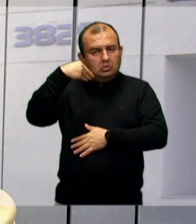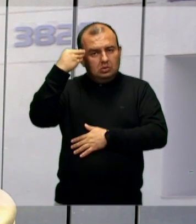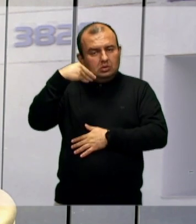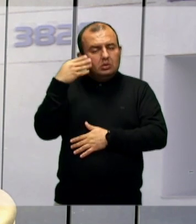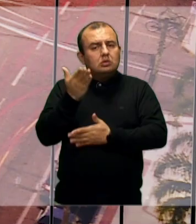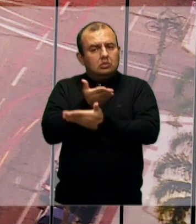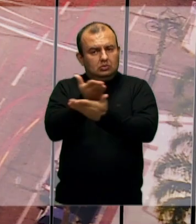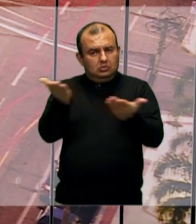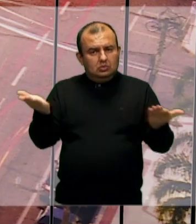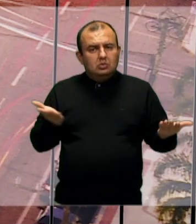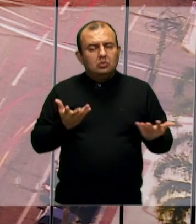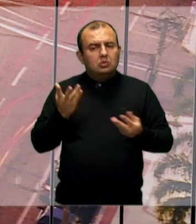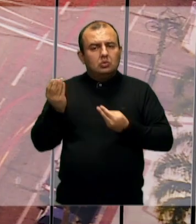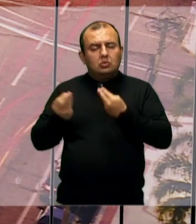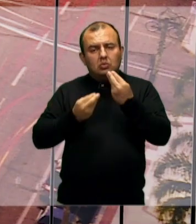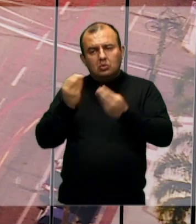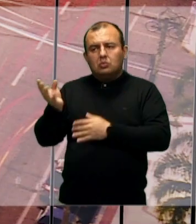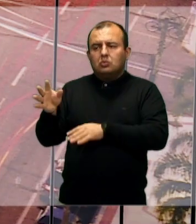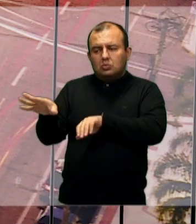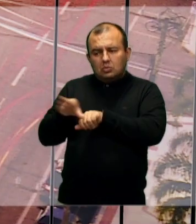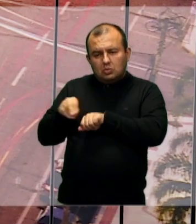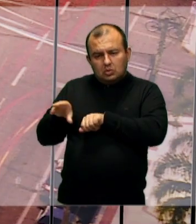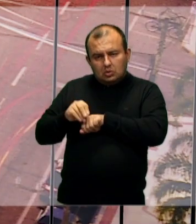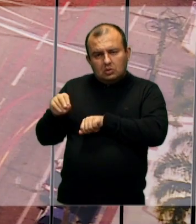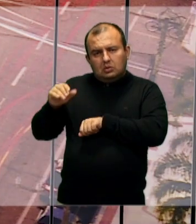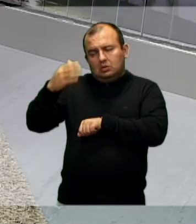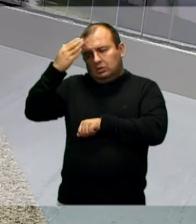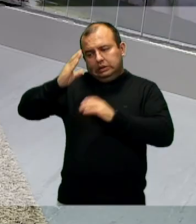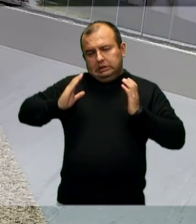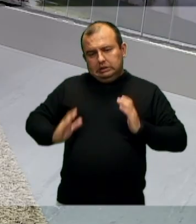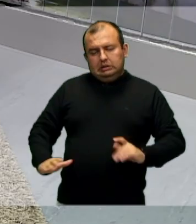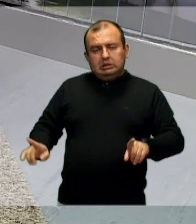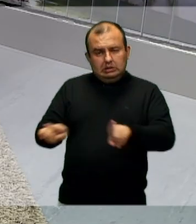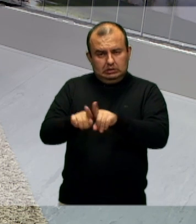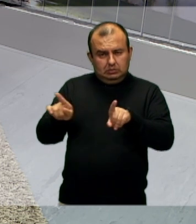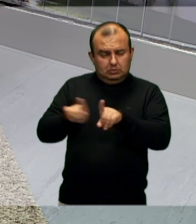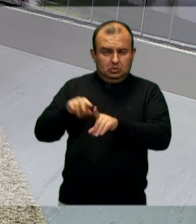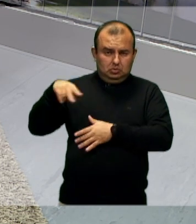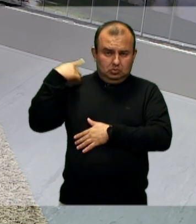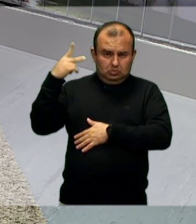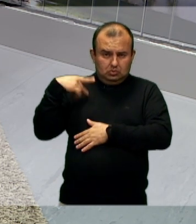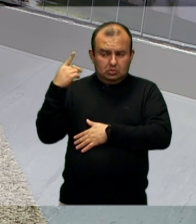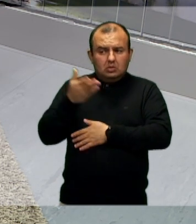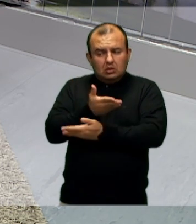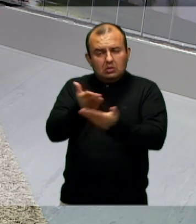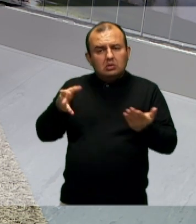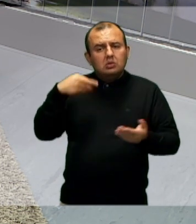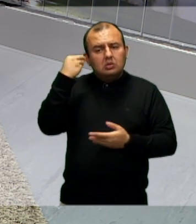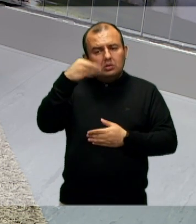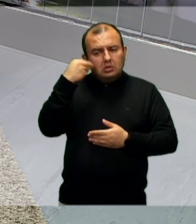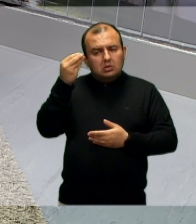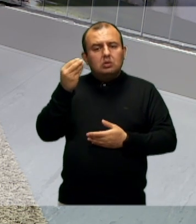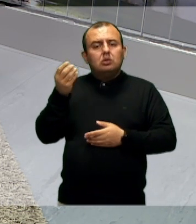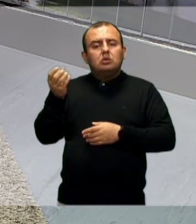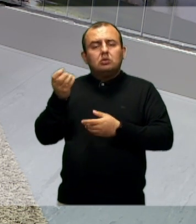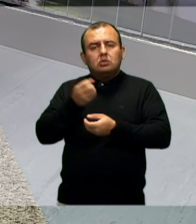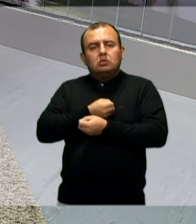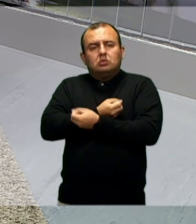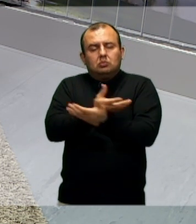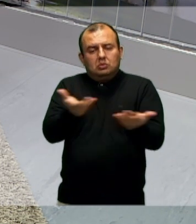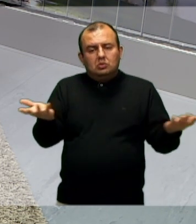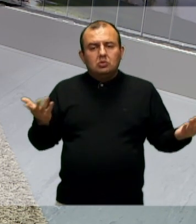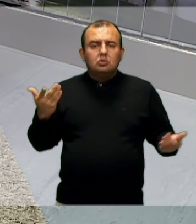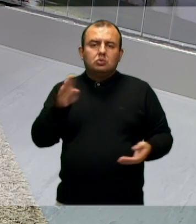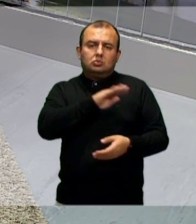vocês, principalmente sobre o conhecimento de cidadania e política. Essas experiências, você compartilha com os colegas,